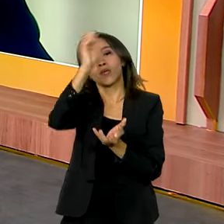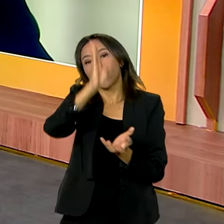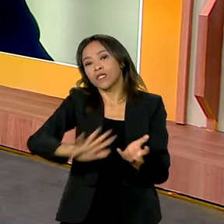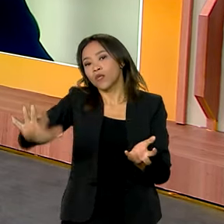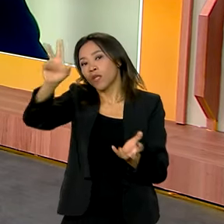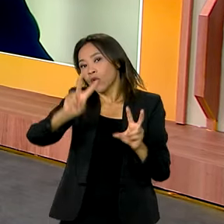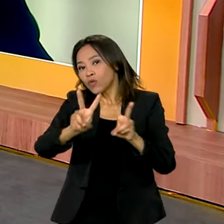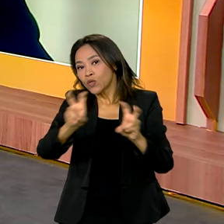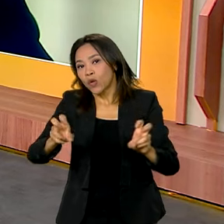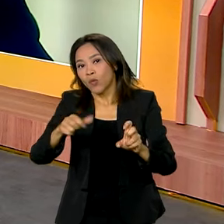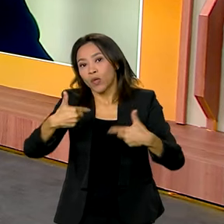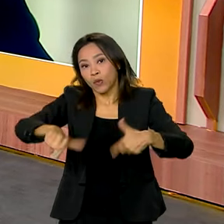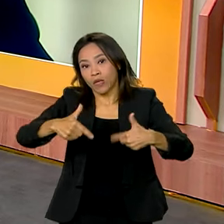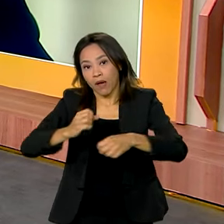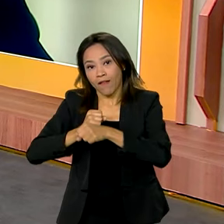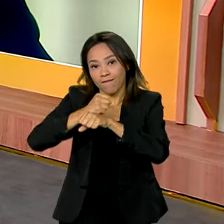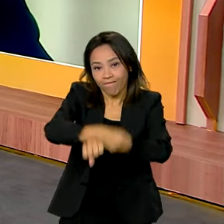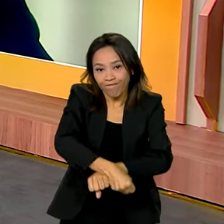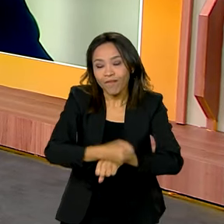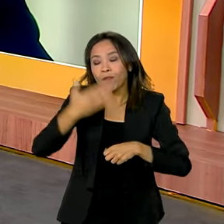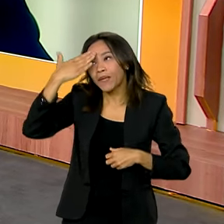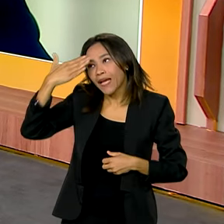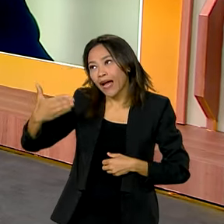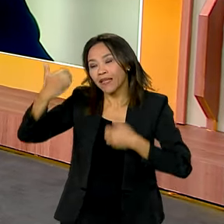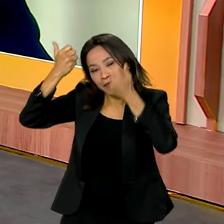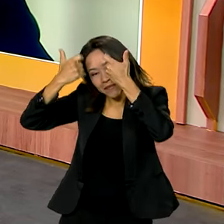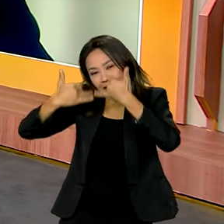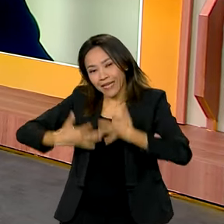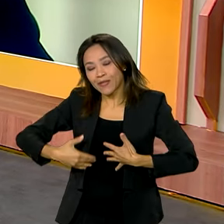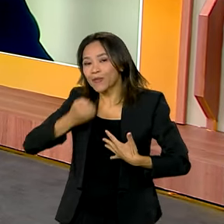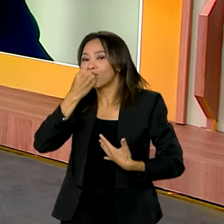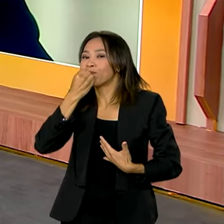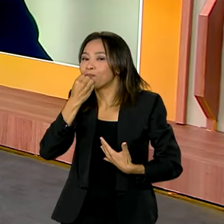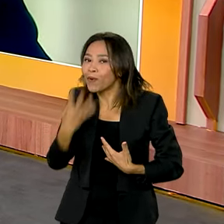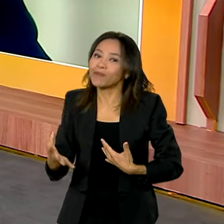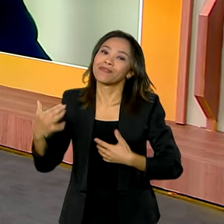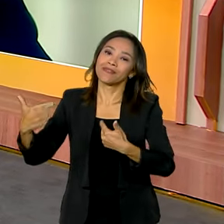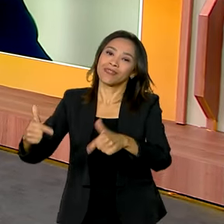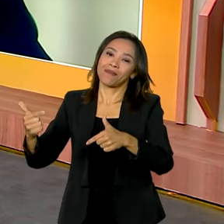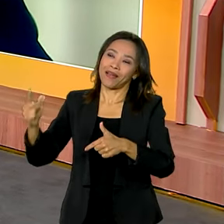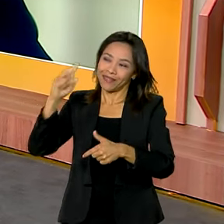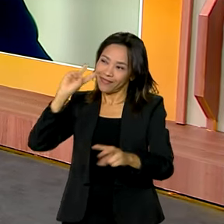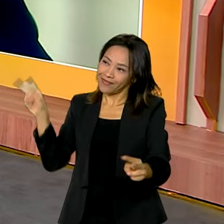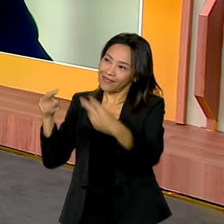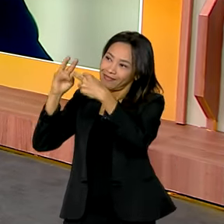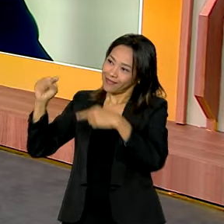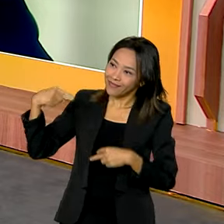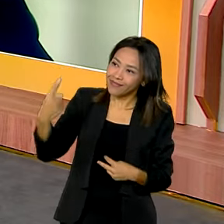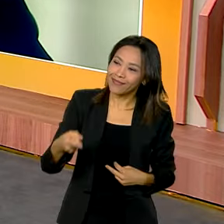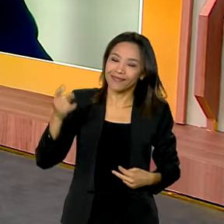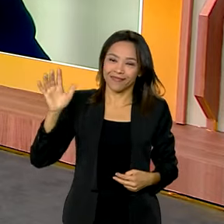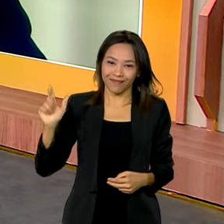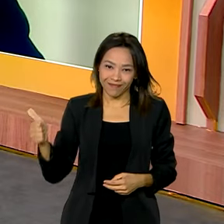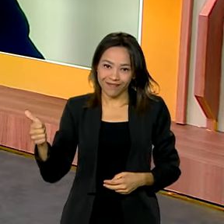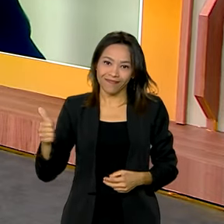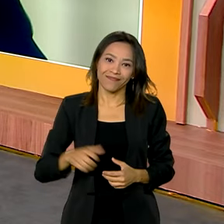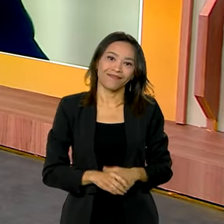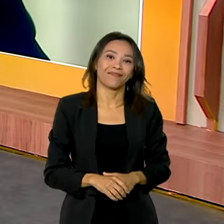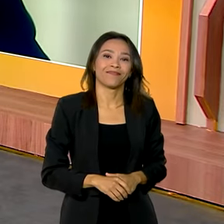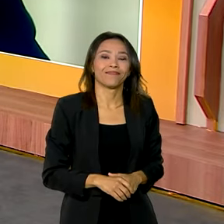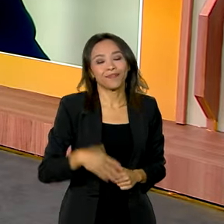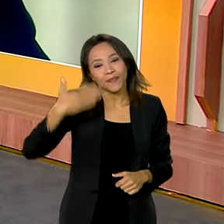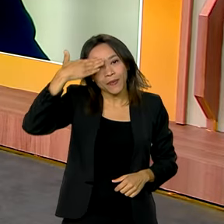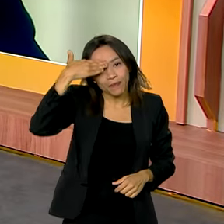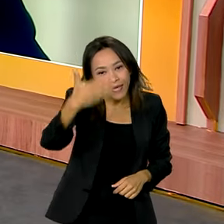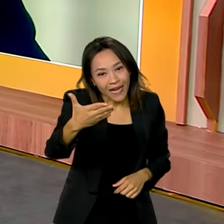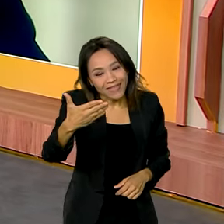Infantil. Muito obrigada pelos esclarecimentos, bom trabalho para vocês e eu aguardo você numa próxima oportunidade. Muito